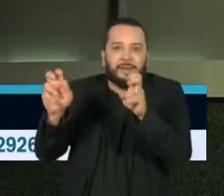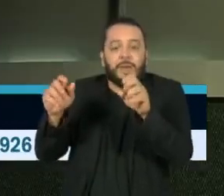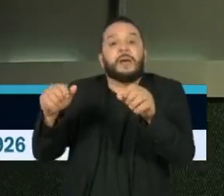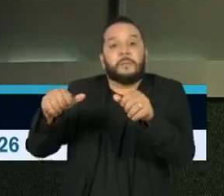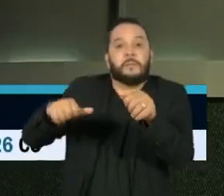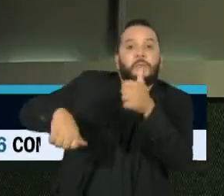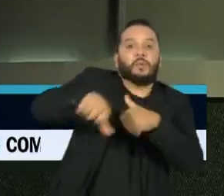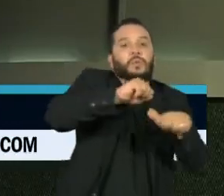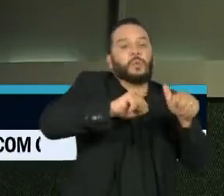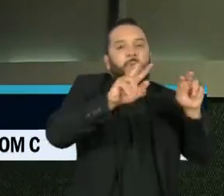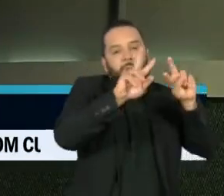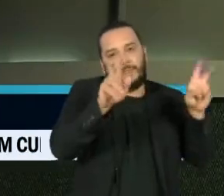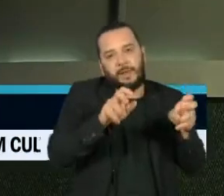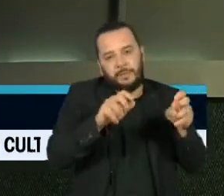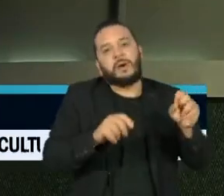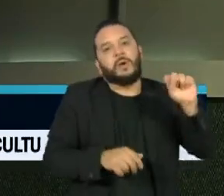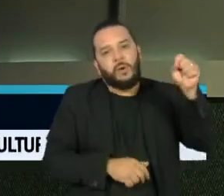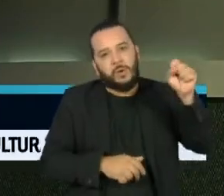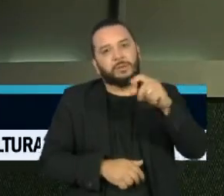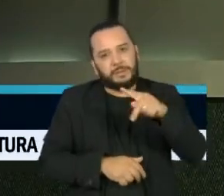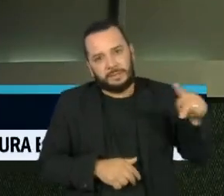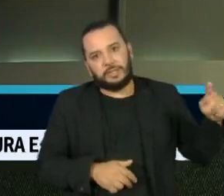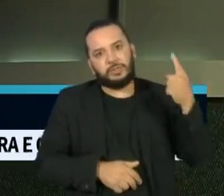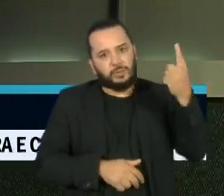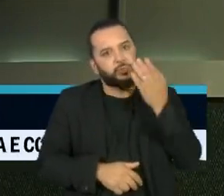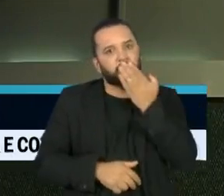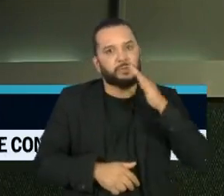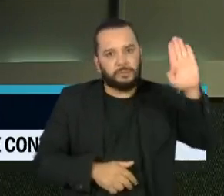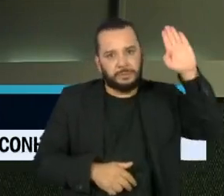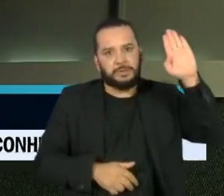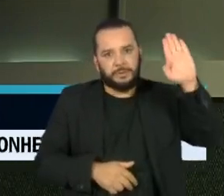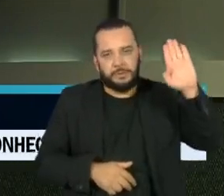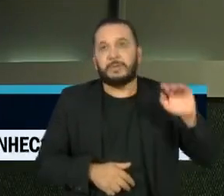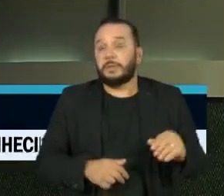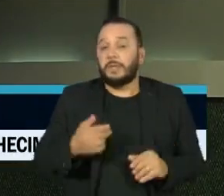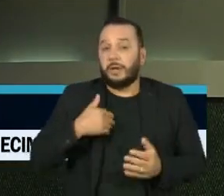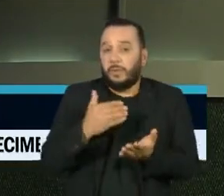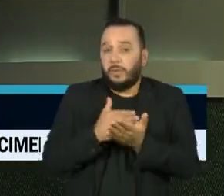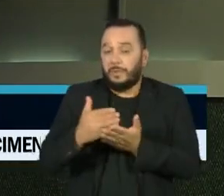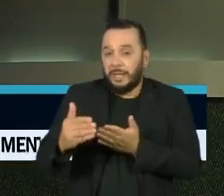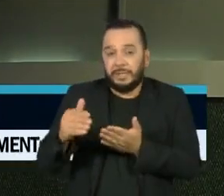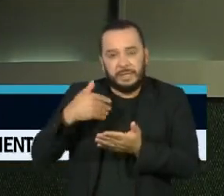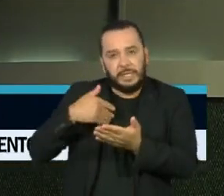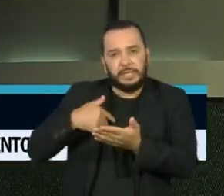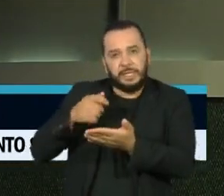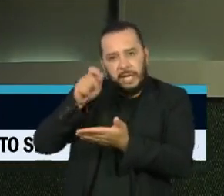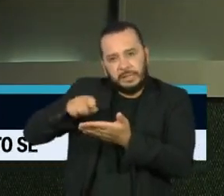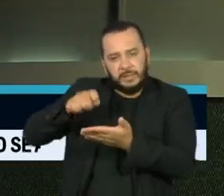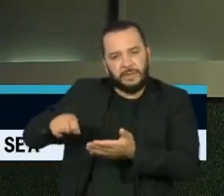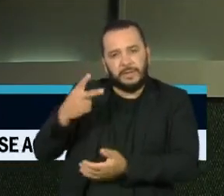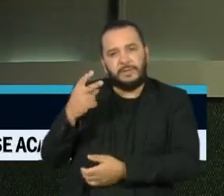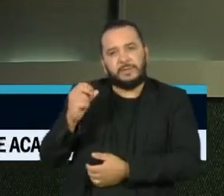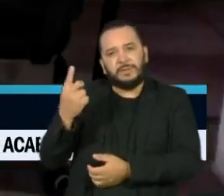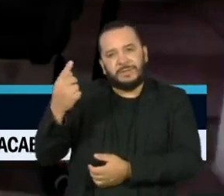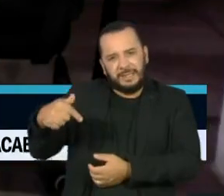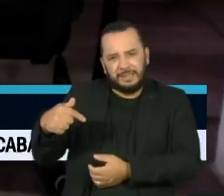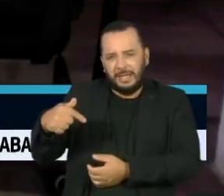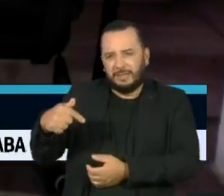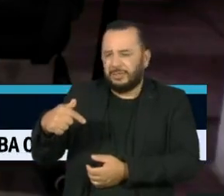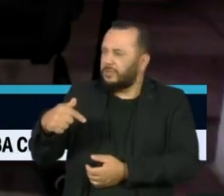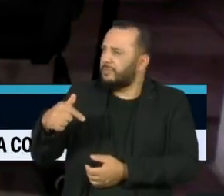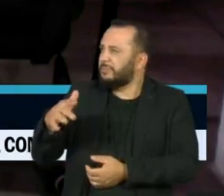tempo. Desde que eu comecei em 2017 até mais ou menos seis meses atrás, sete.